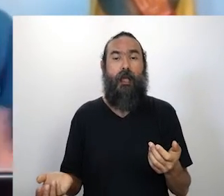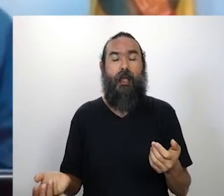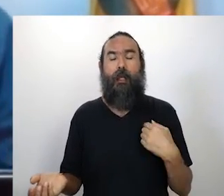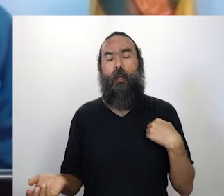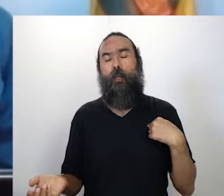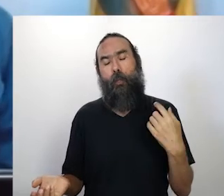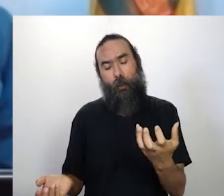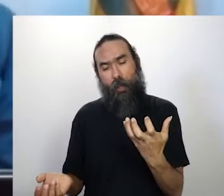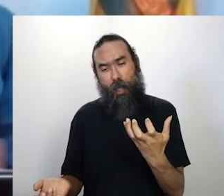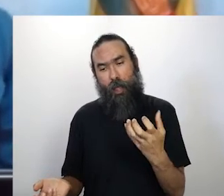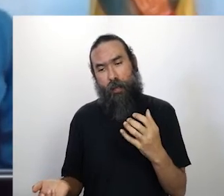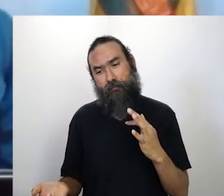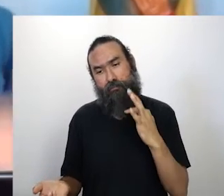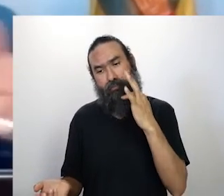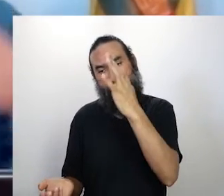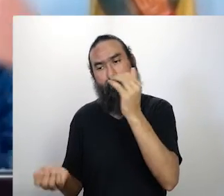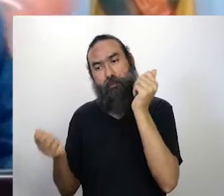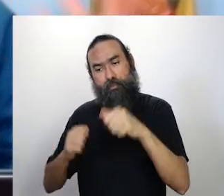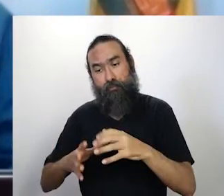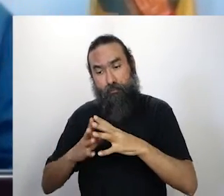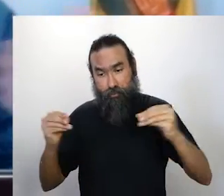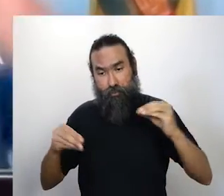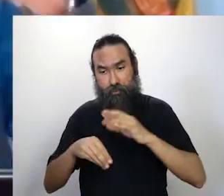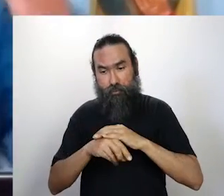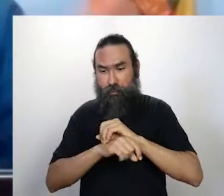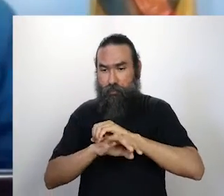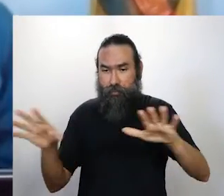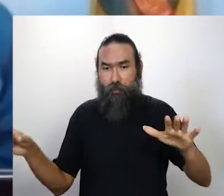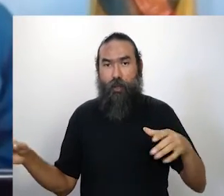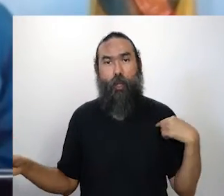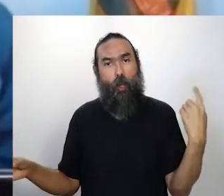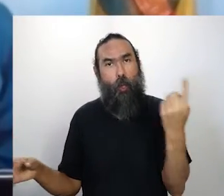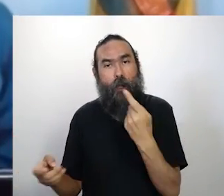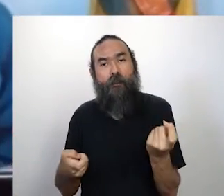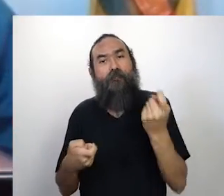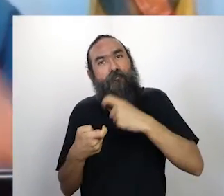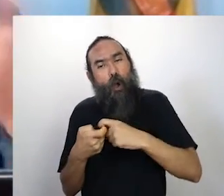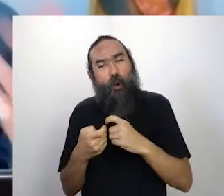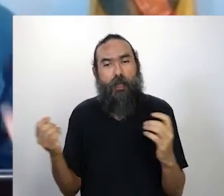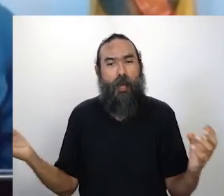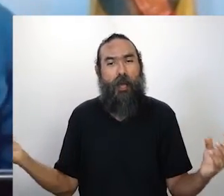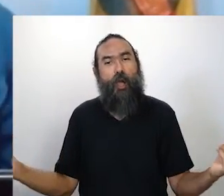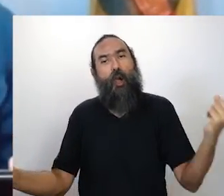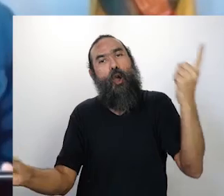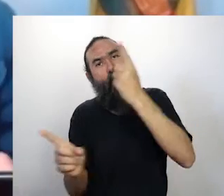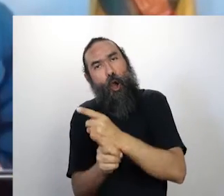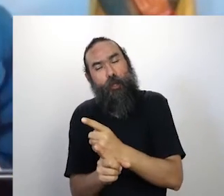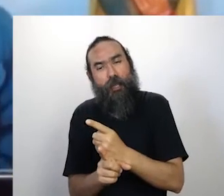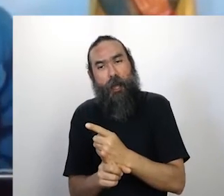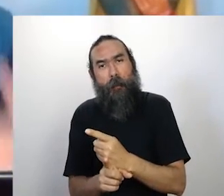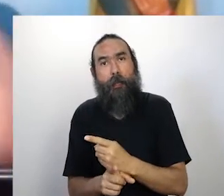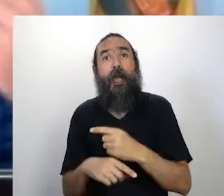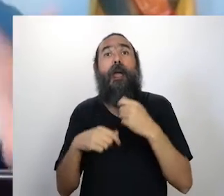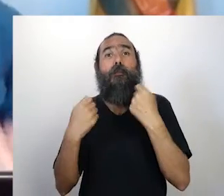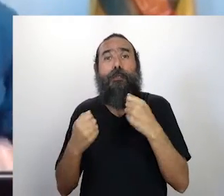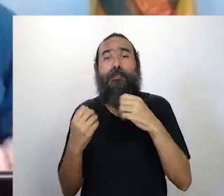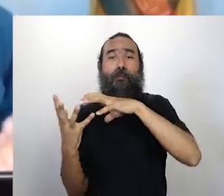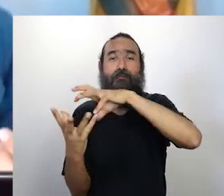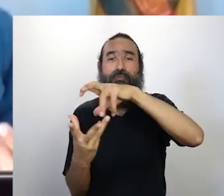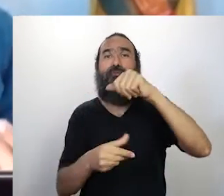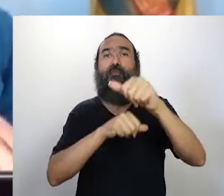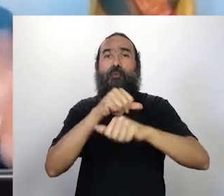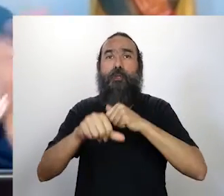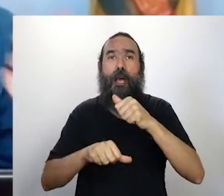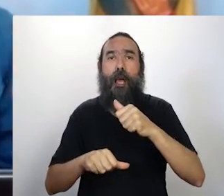a gente possa voltar a se relacionar. O mundo não vai ser o mesmo e nem pode ser o mesmo, mas nesse novo mundo e que a gente continue